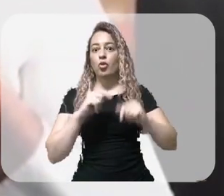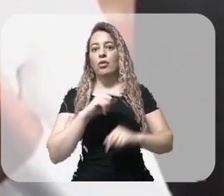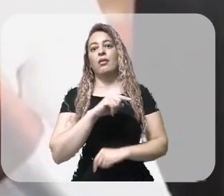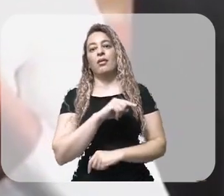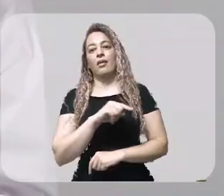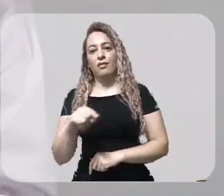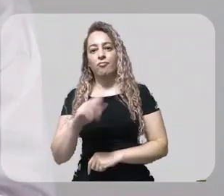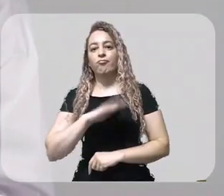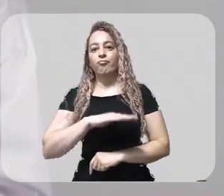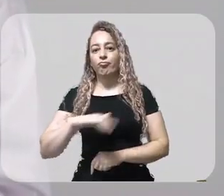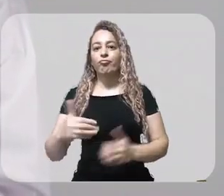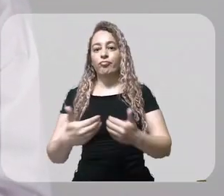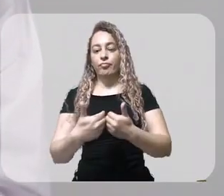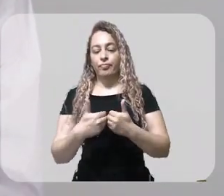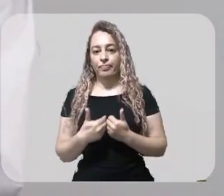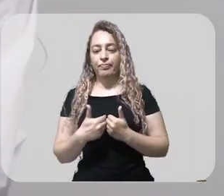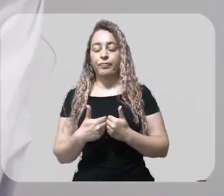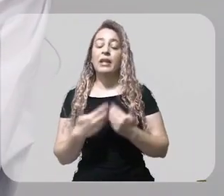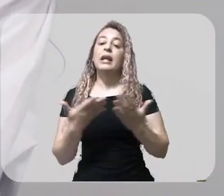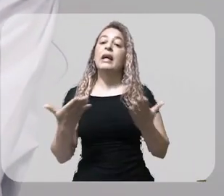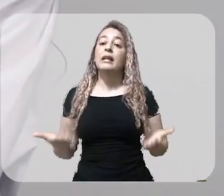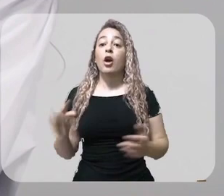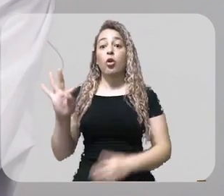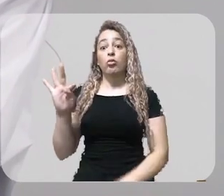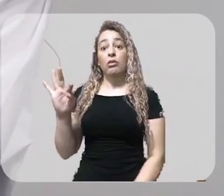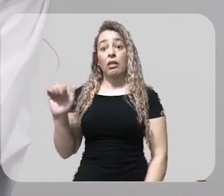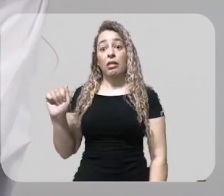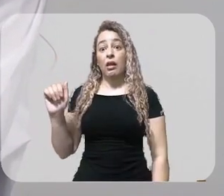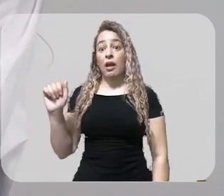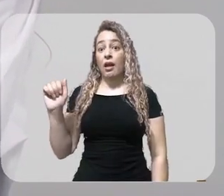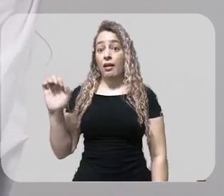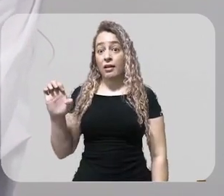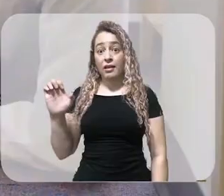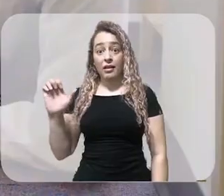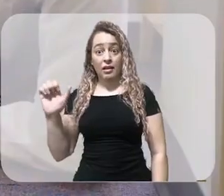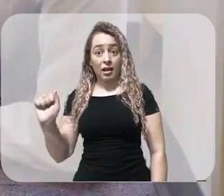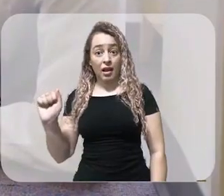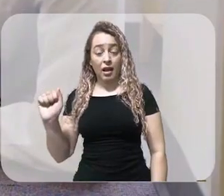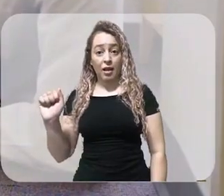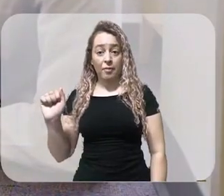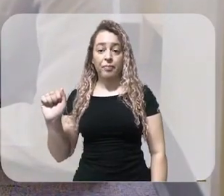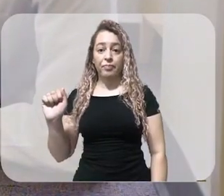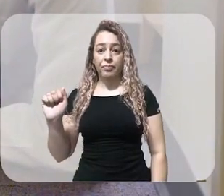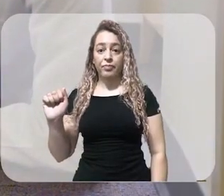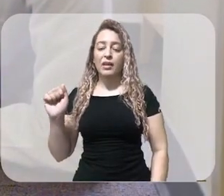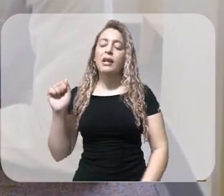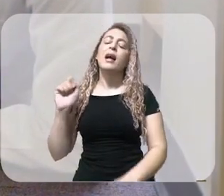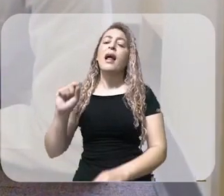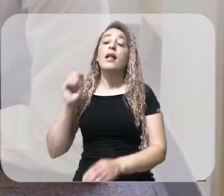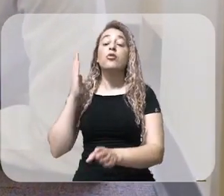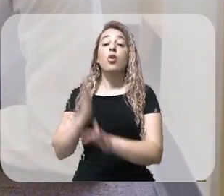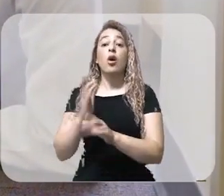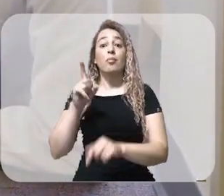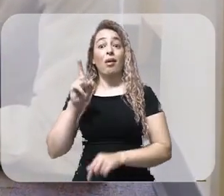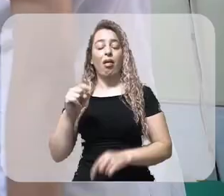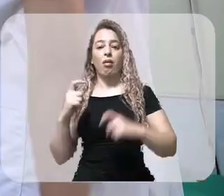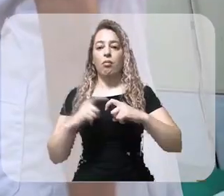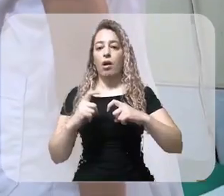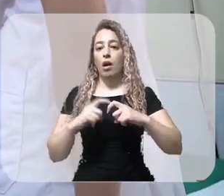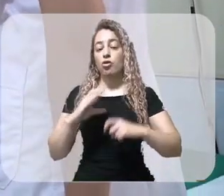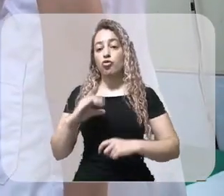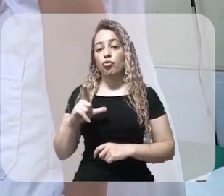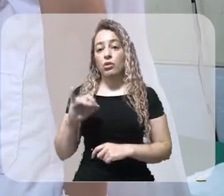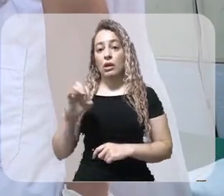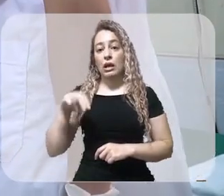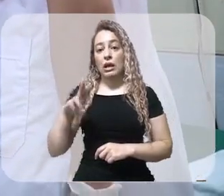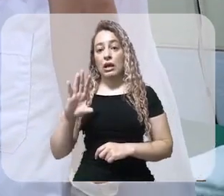temporal superior. O diagnóstico do autismo é clínico. É feito pelo médico com base na observação do comportamento do paciente